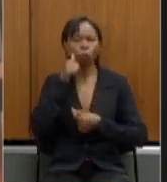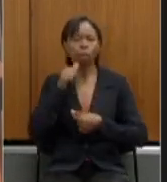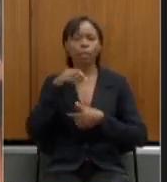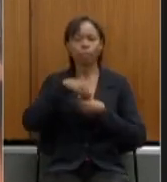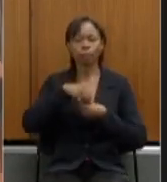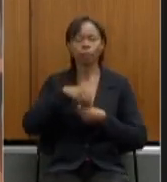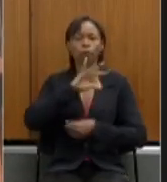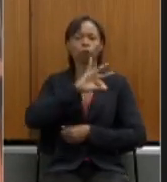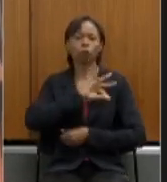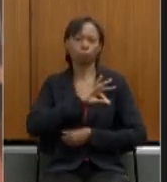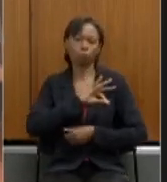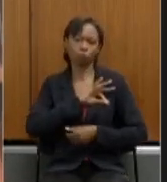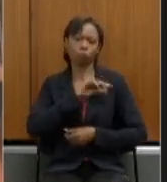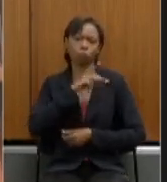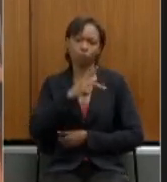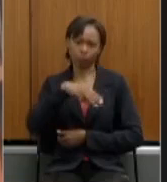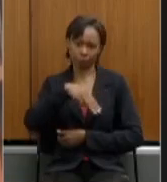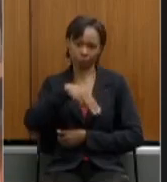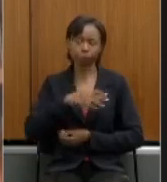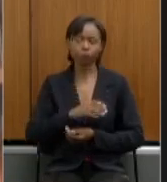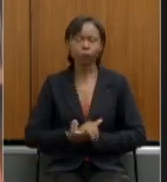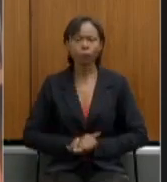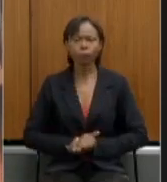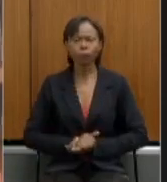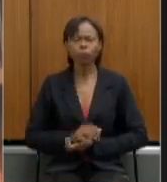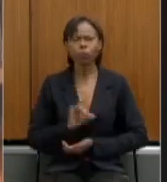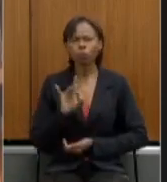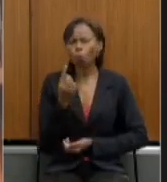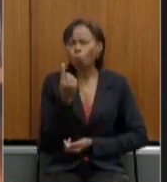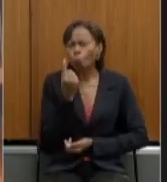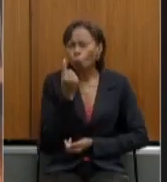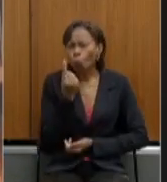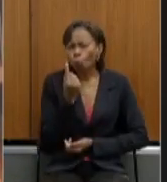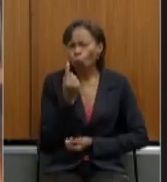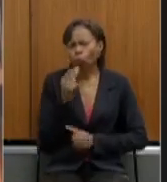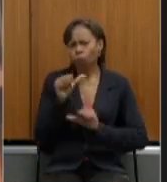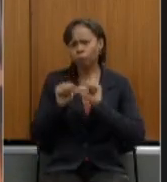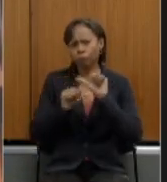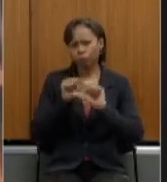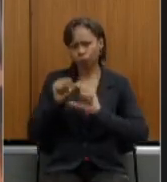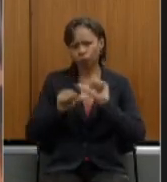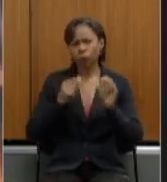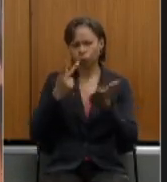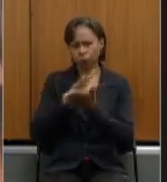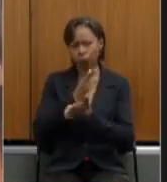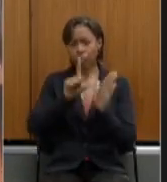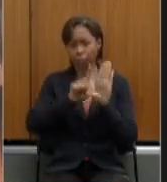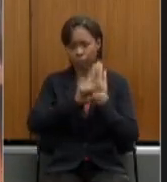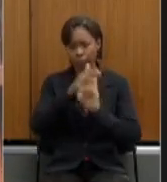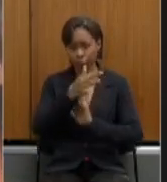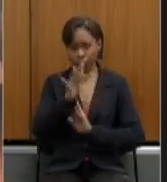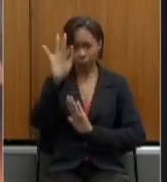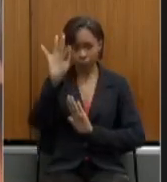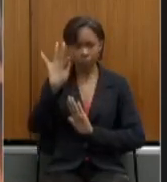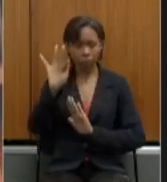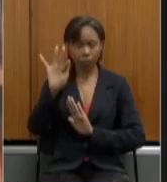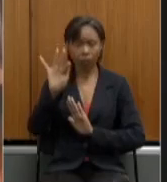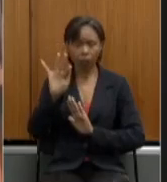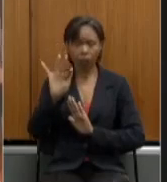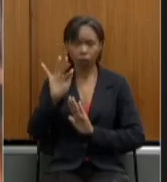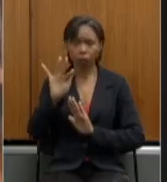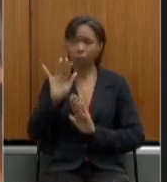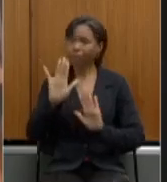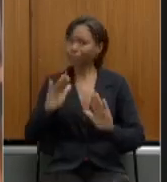militar a única alteração que houve na lei federal e que o estado do Rio Grande do Sul não